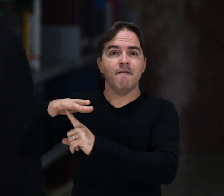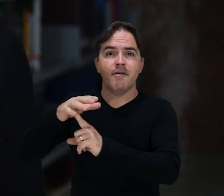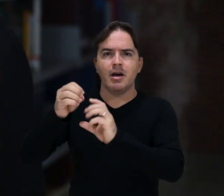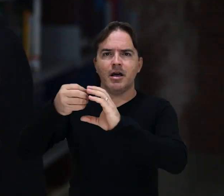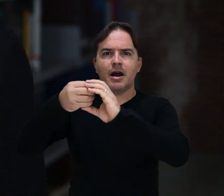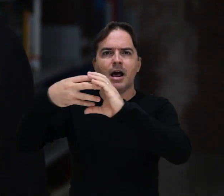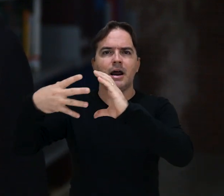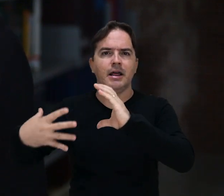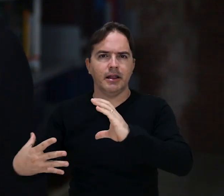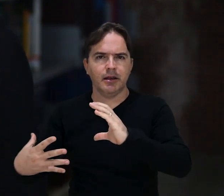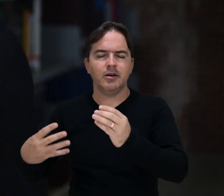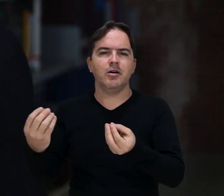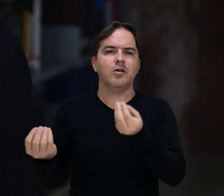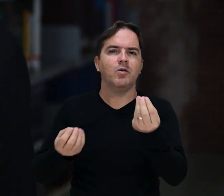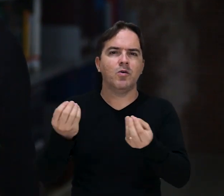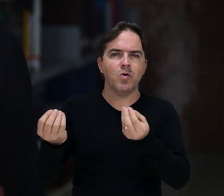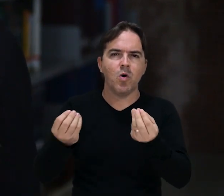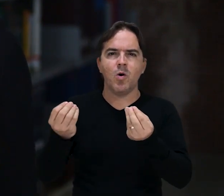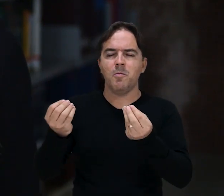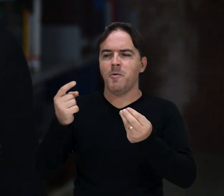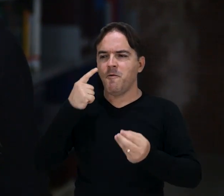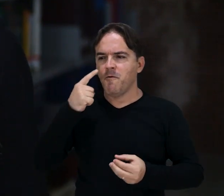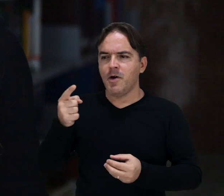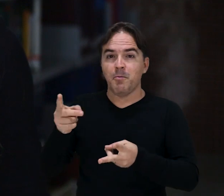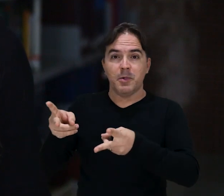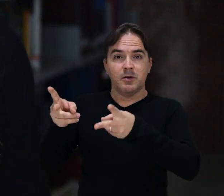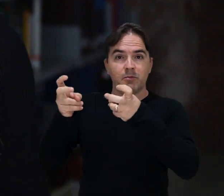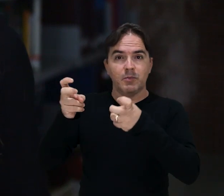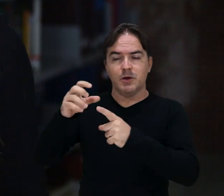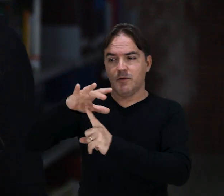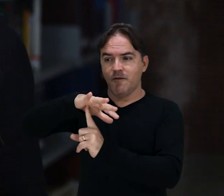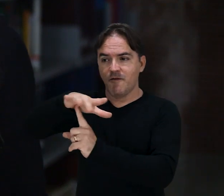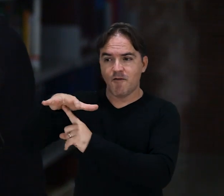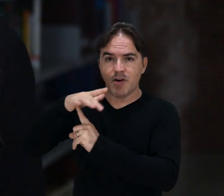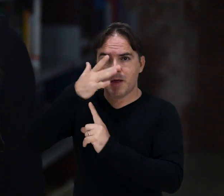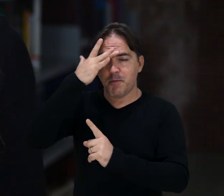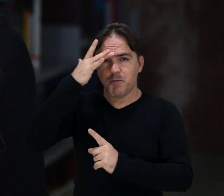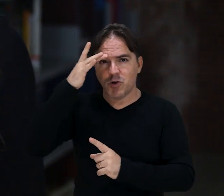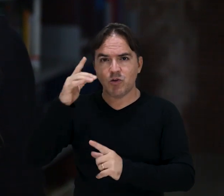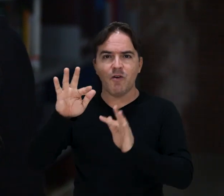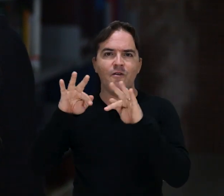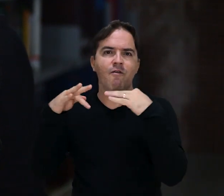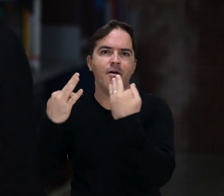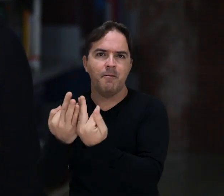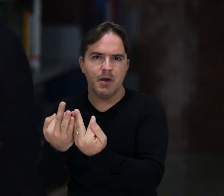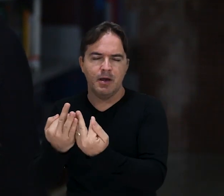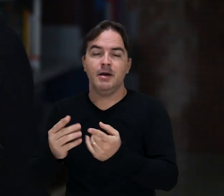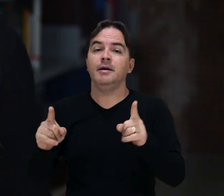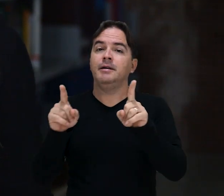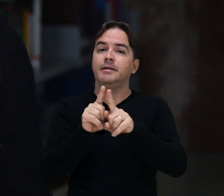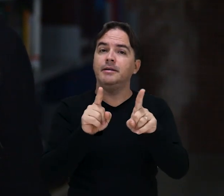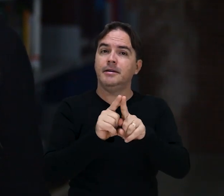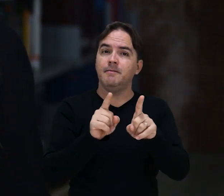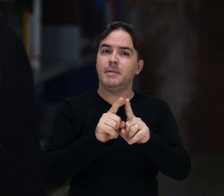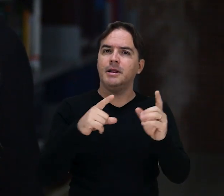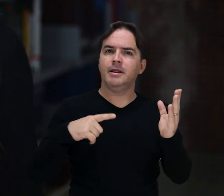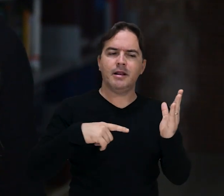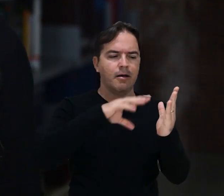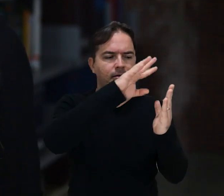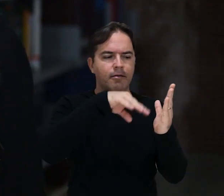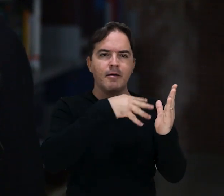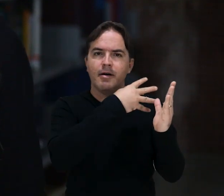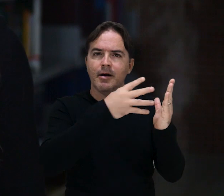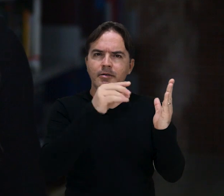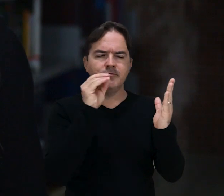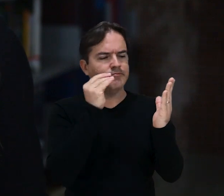a partir da agricultura familiar e ao final vai trazer um catálogo, um guia, na verdade, com essas